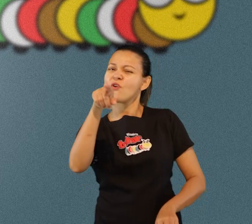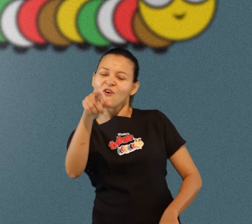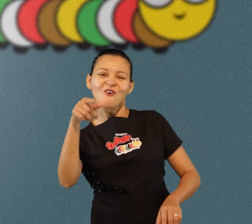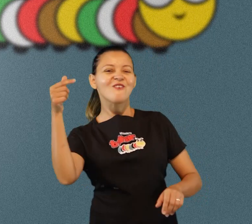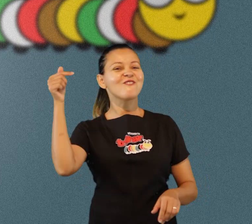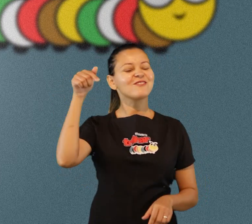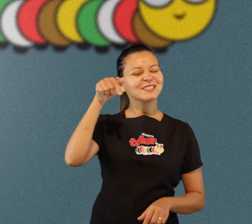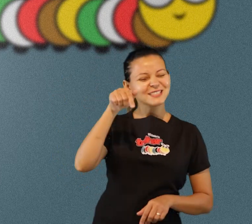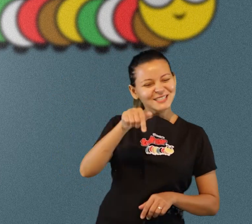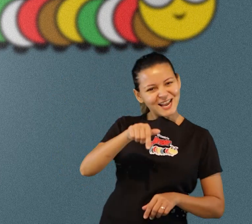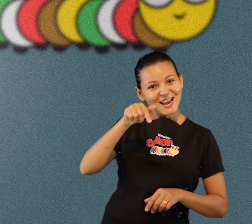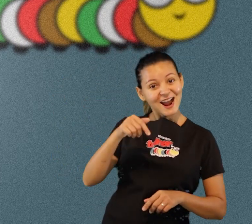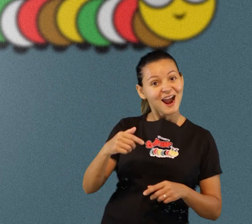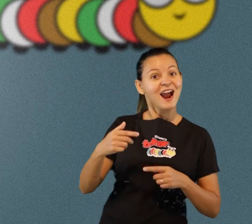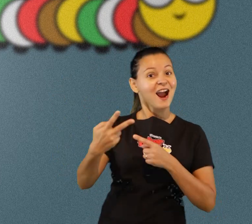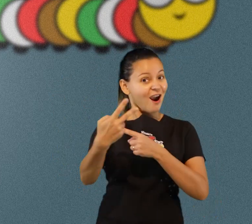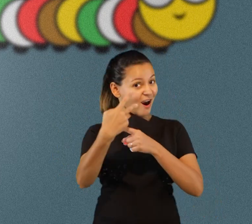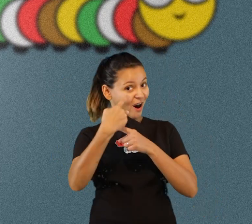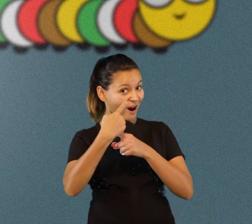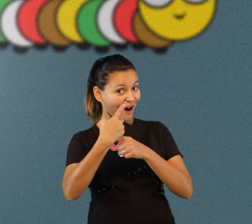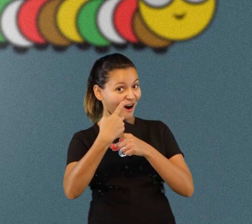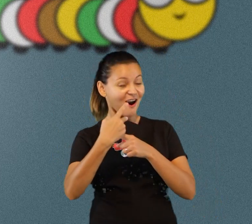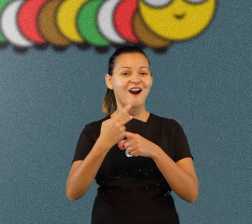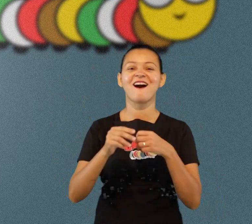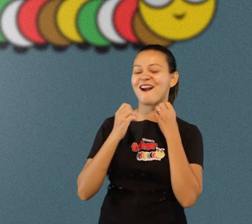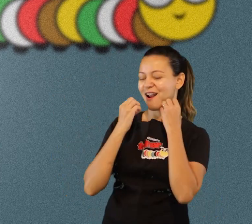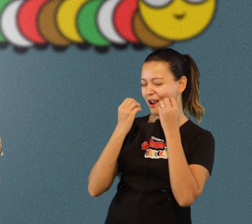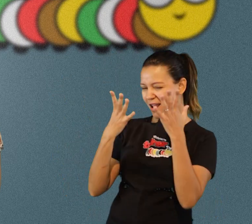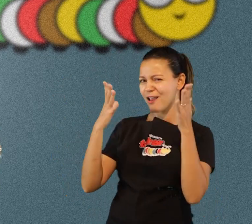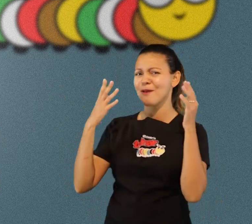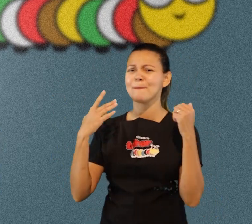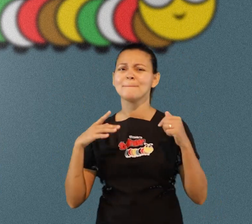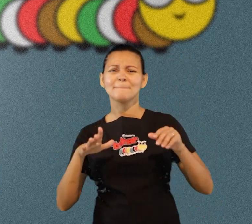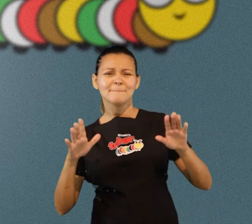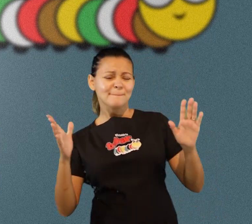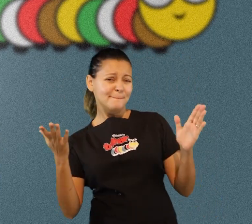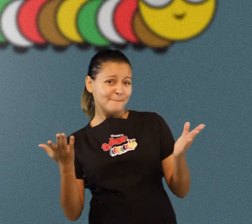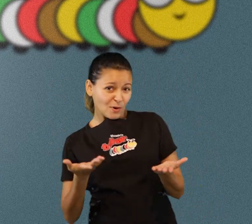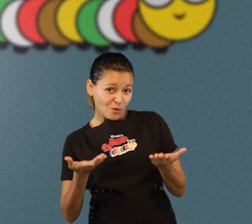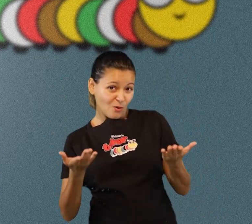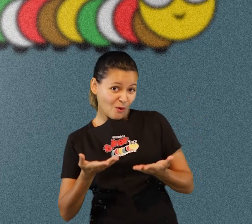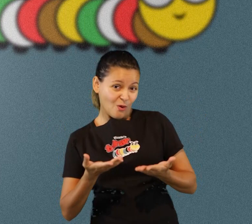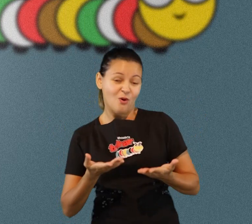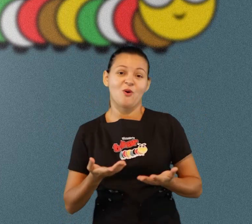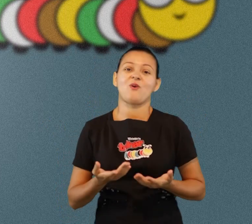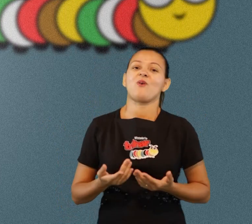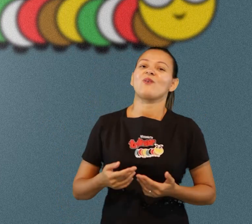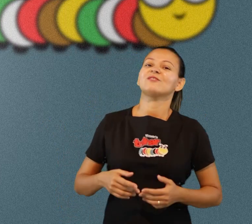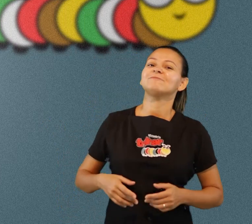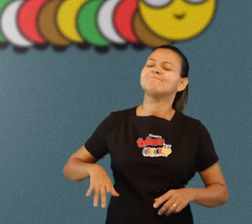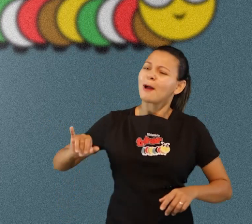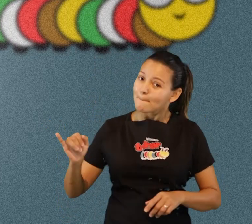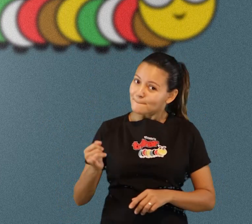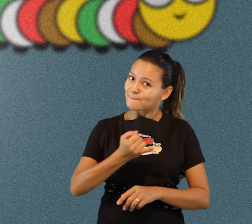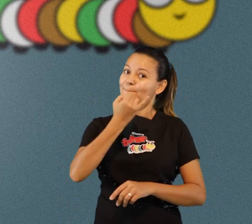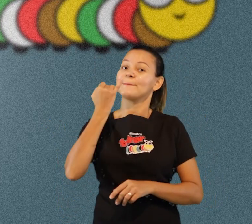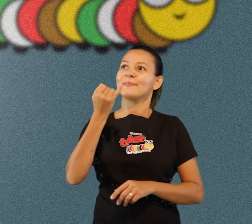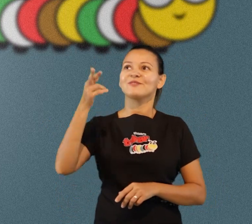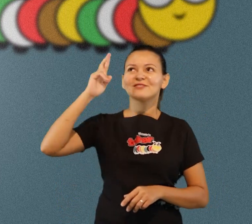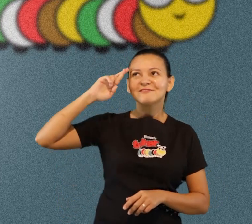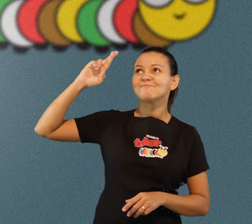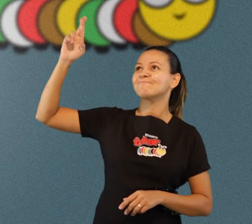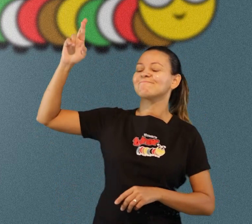bom que você está aqui com a gente pra aproveitar esse tempo na presença do Senhor né